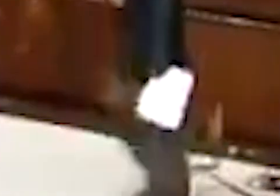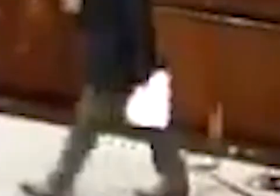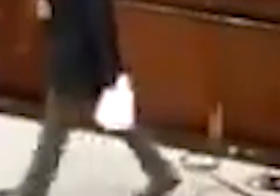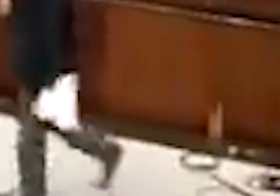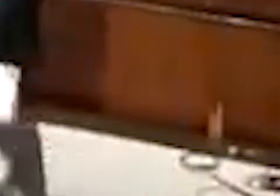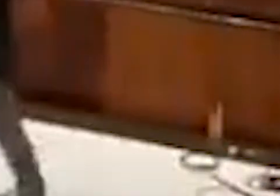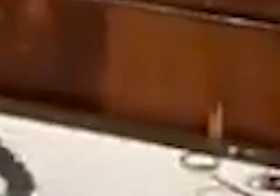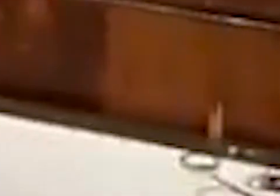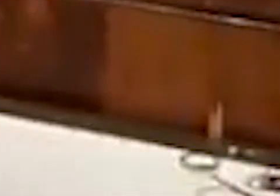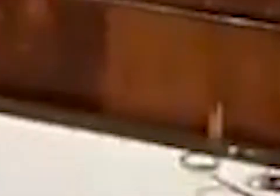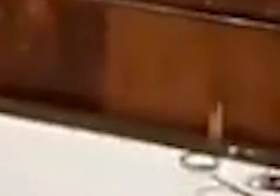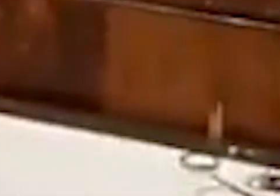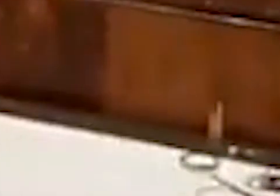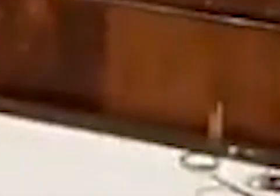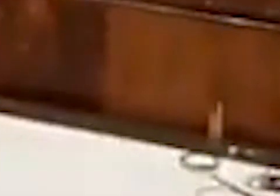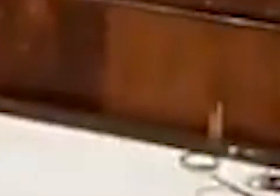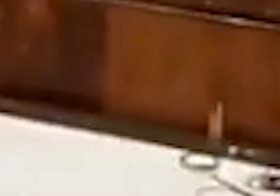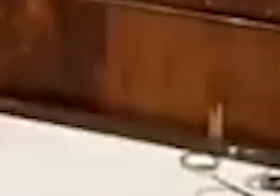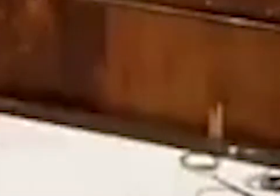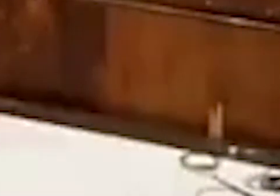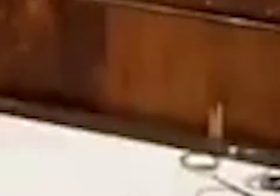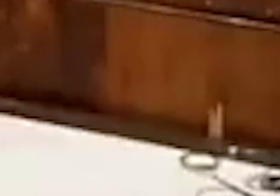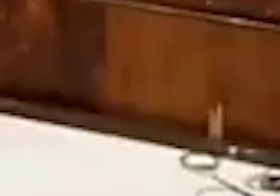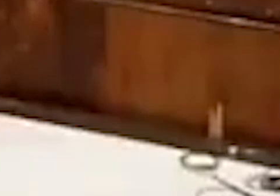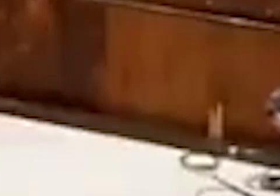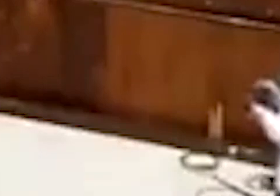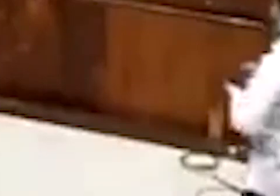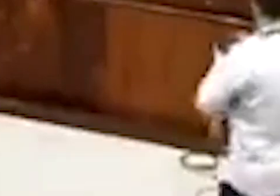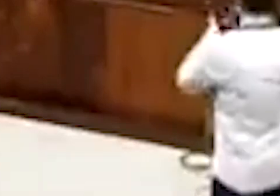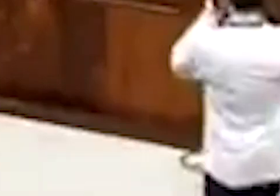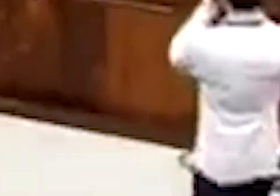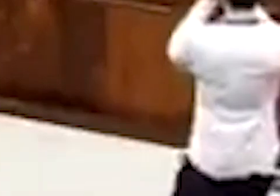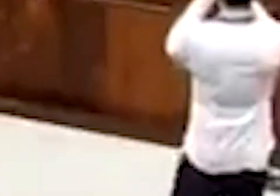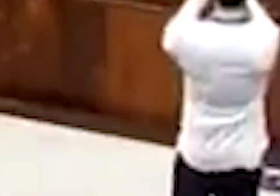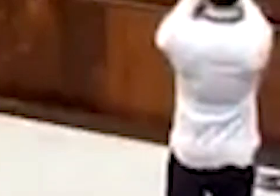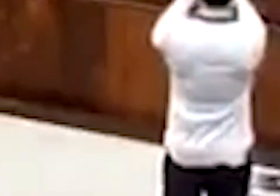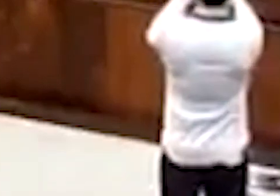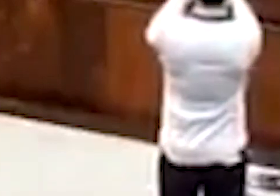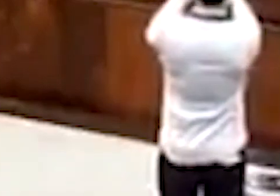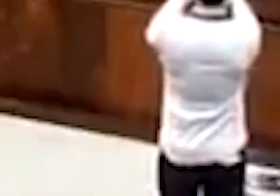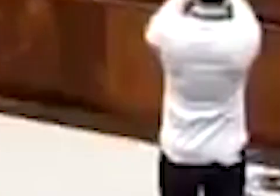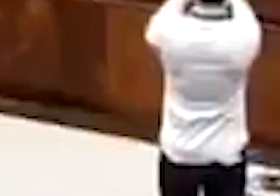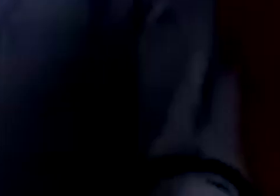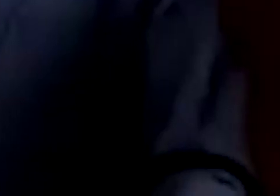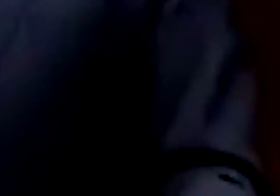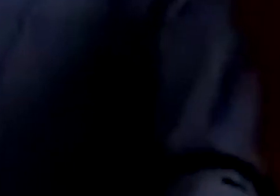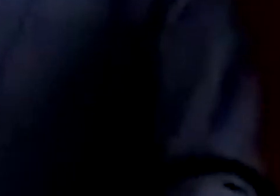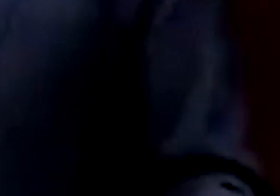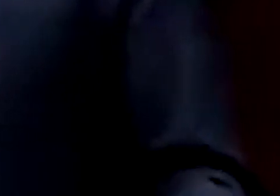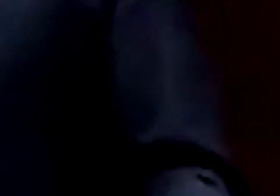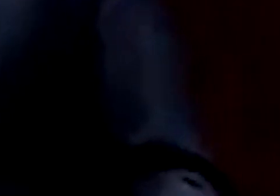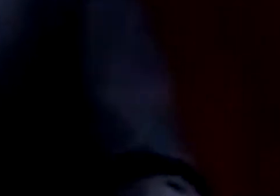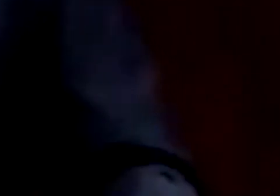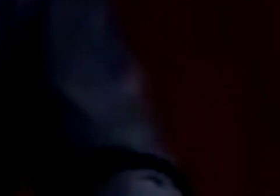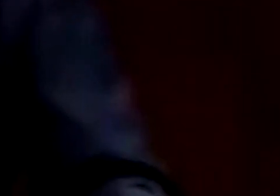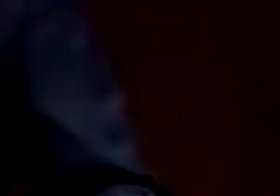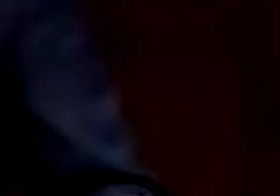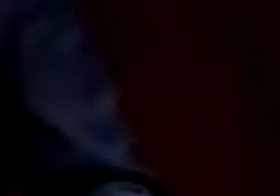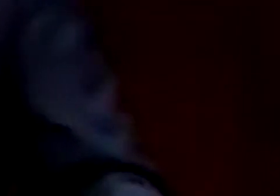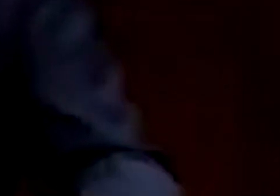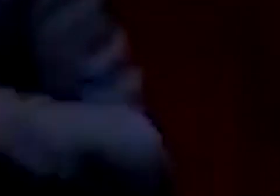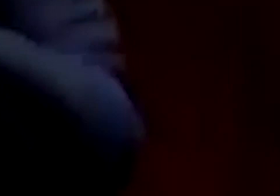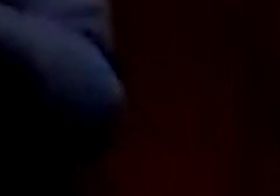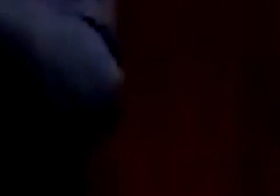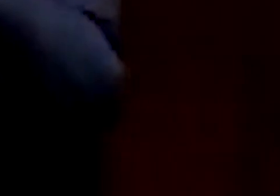senhores deputados, primeiro eu quero agradecer que a deputada Estela Farias está aqui no plenário e que é para ela que eu vou